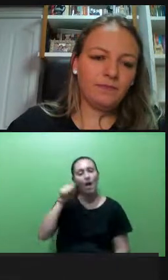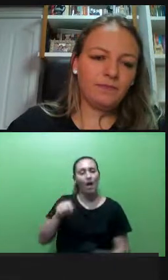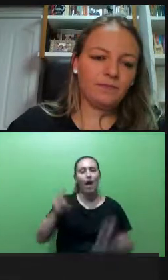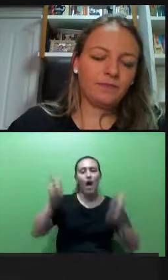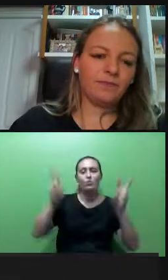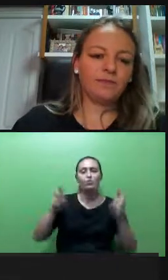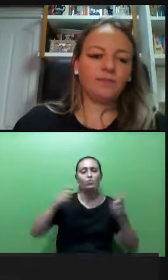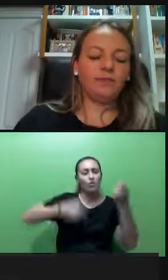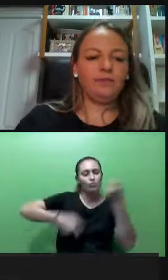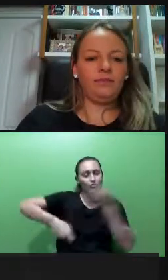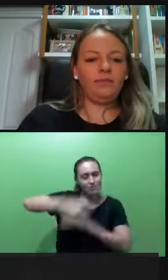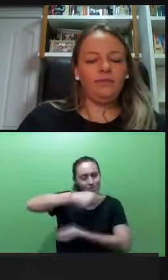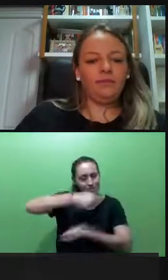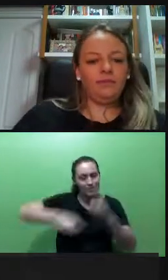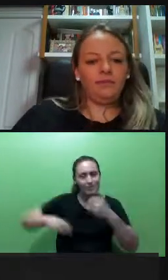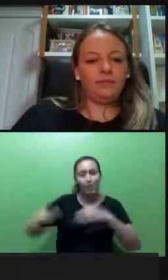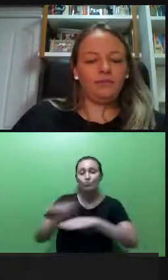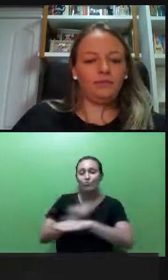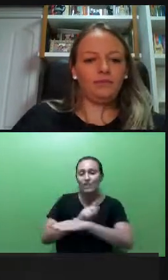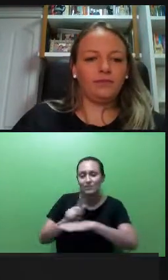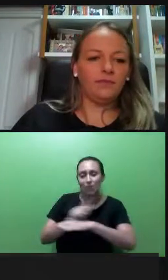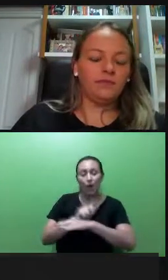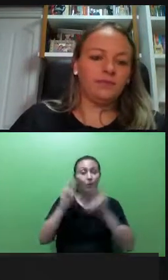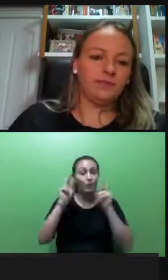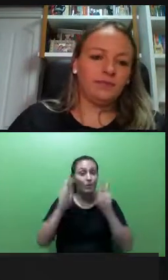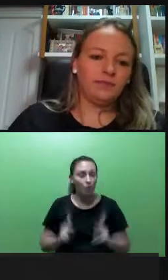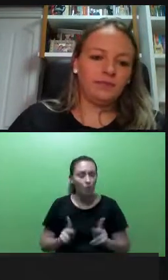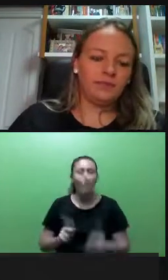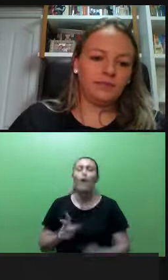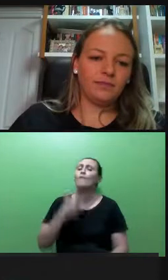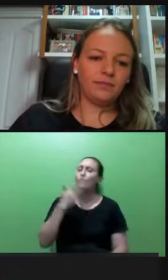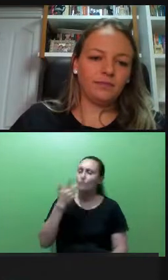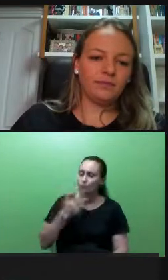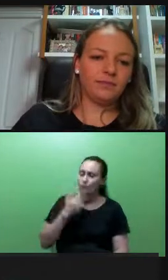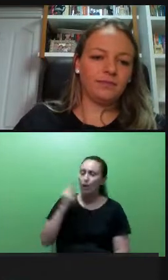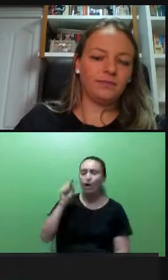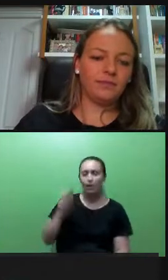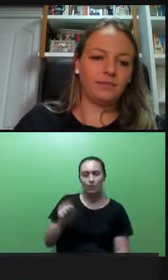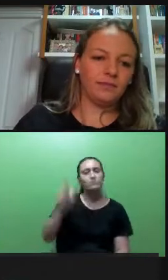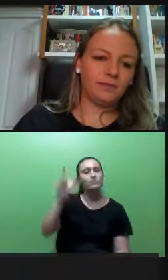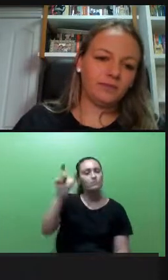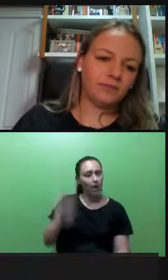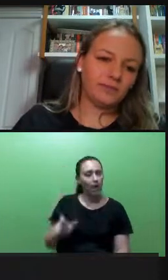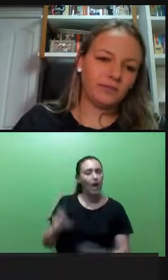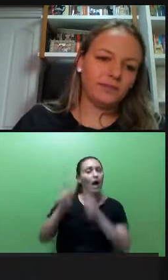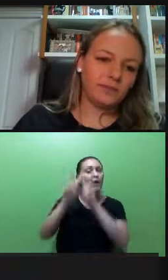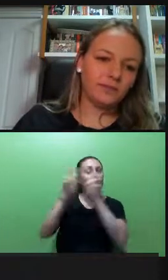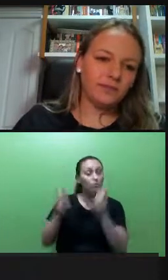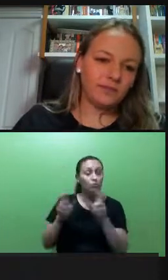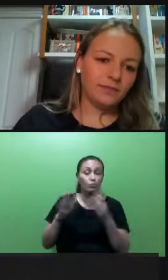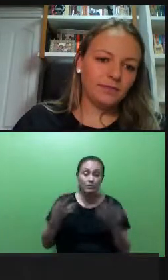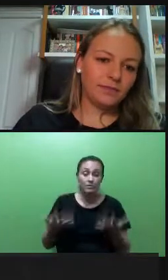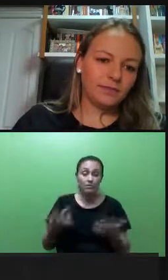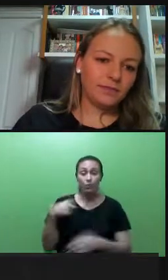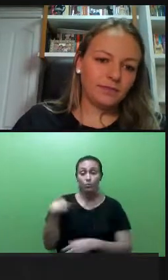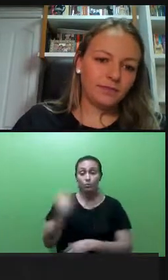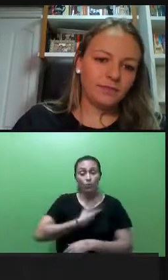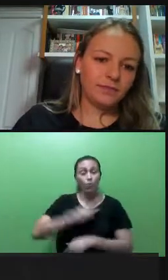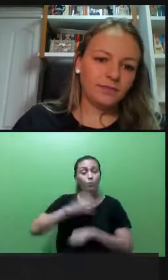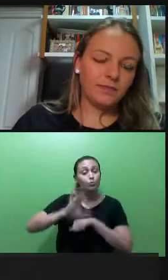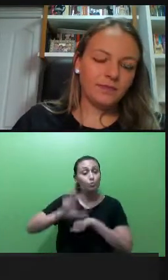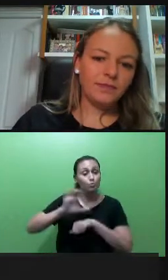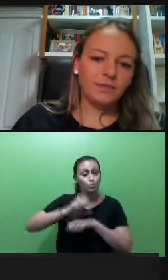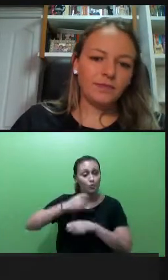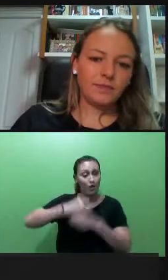de gestão de pessoas e relações de trabalho faz essa discussão. Então, nos cursos de administração, os cursos têm a